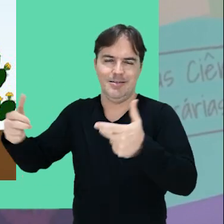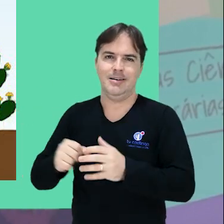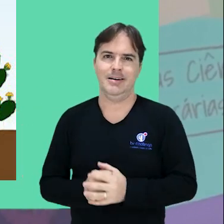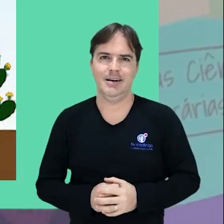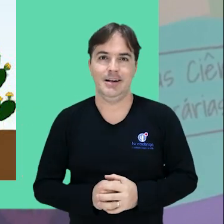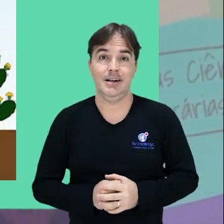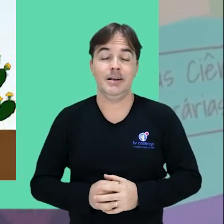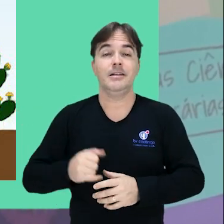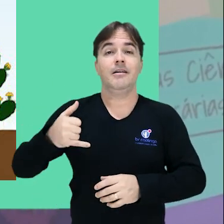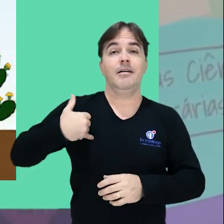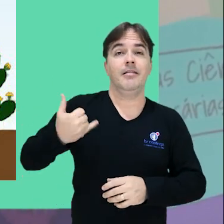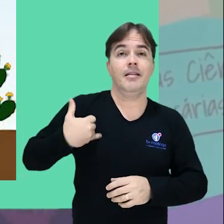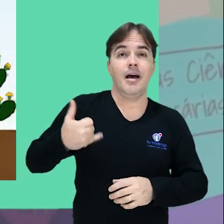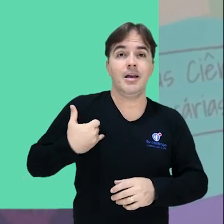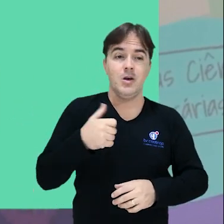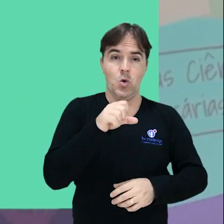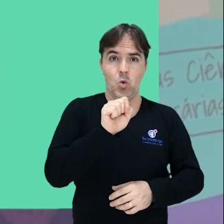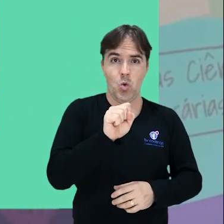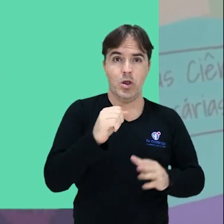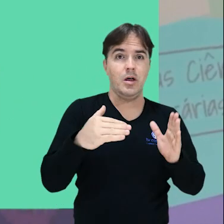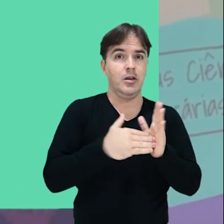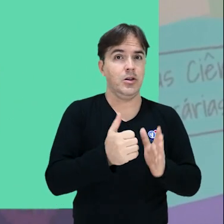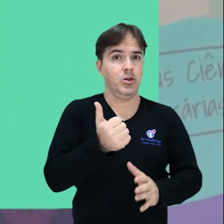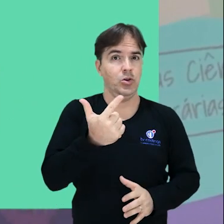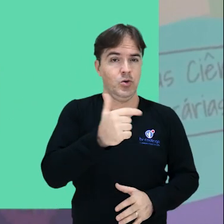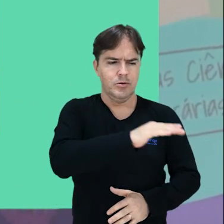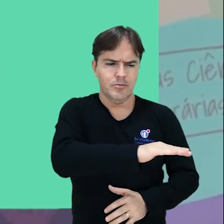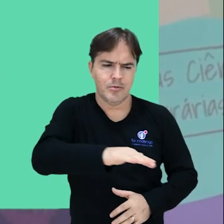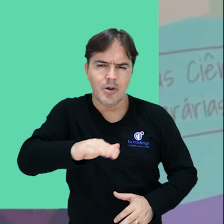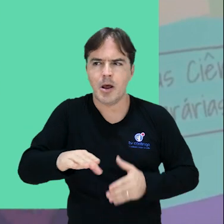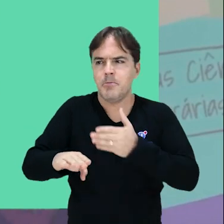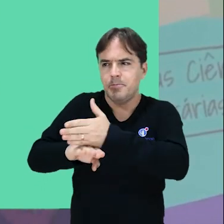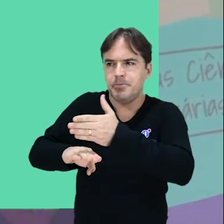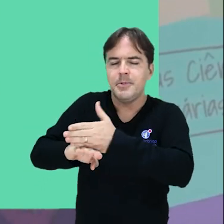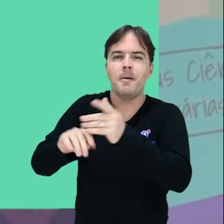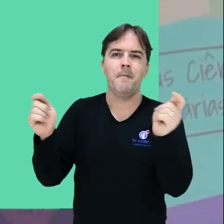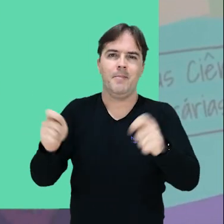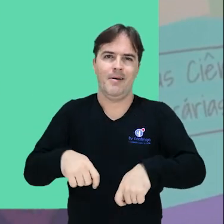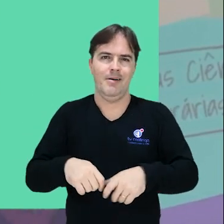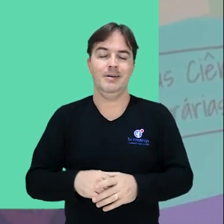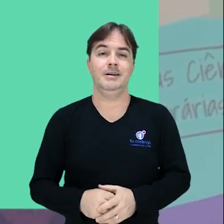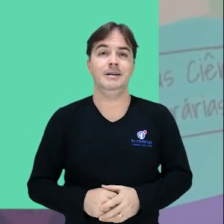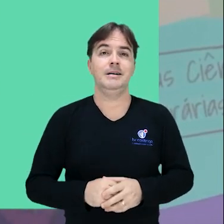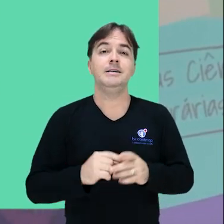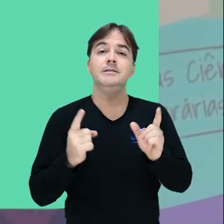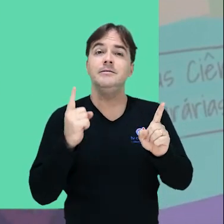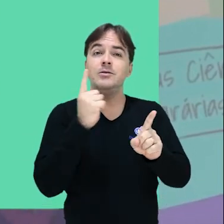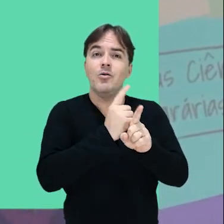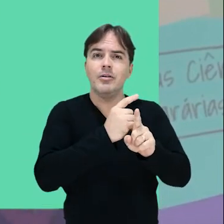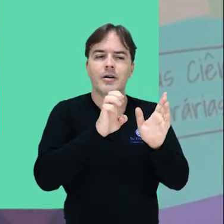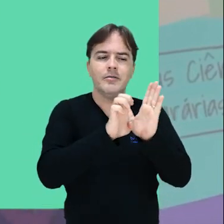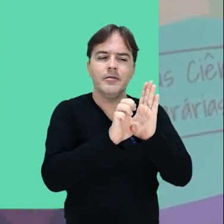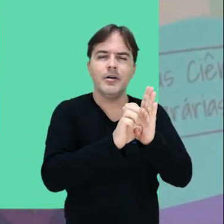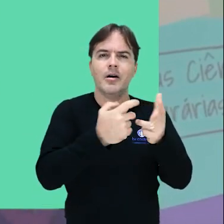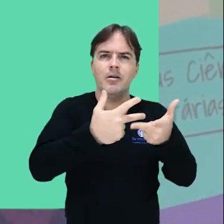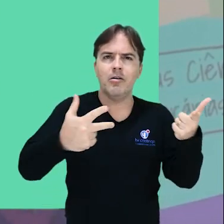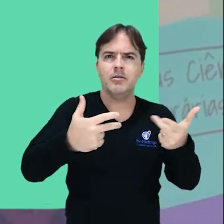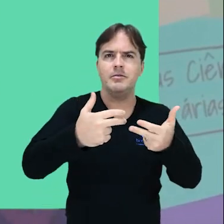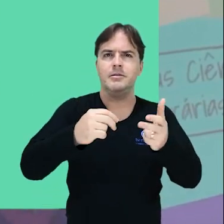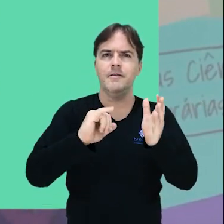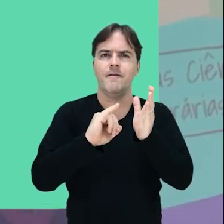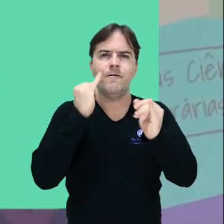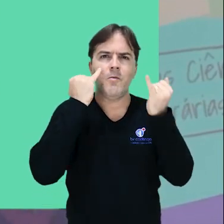8 a 12 anos de idade. Você encontra mais informações no site do evento, event3.com